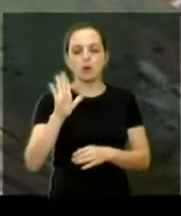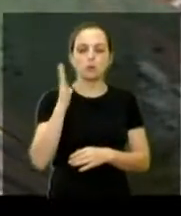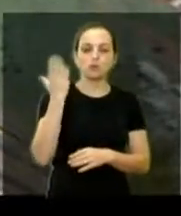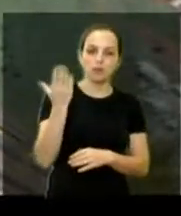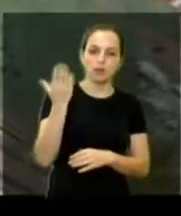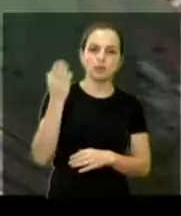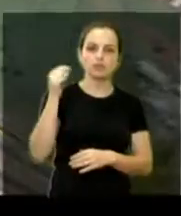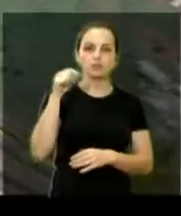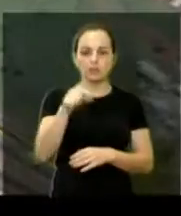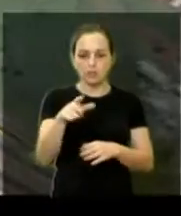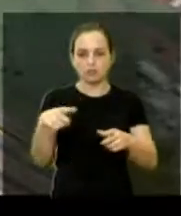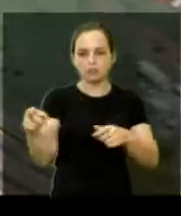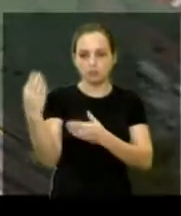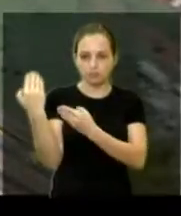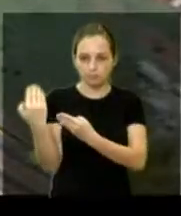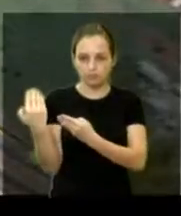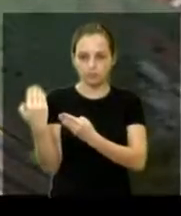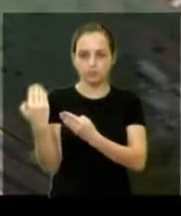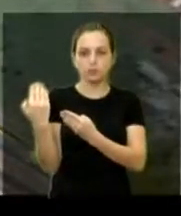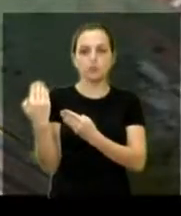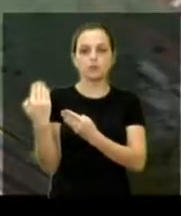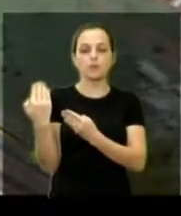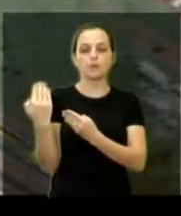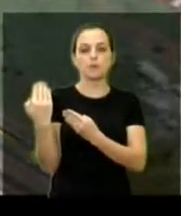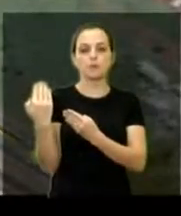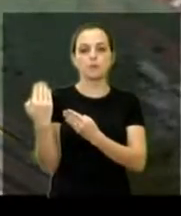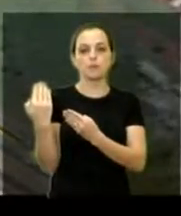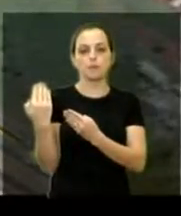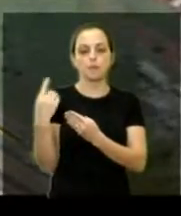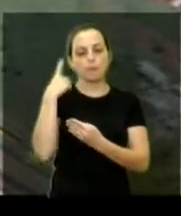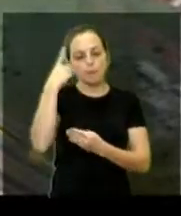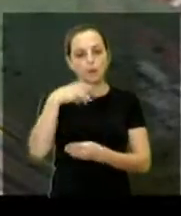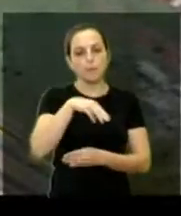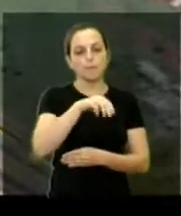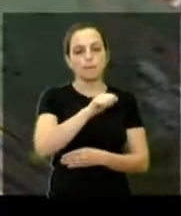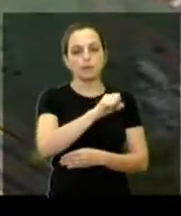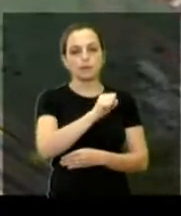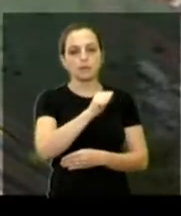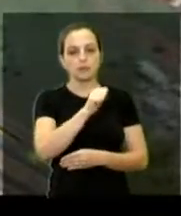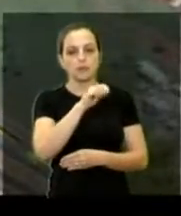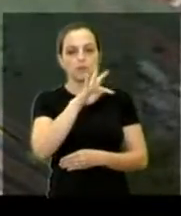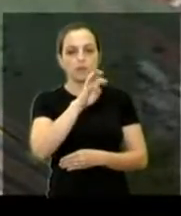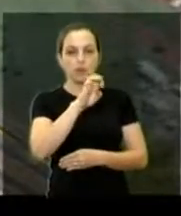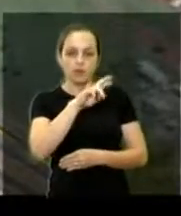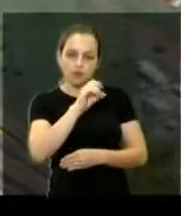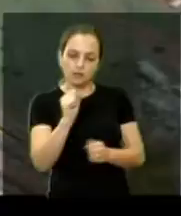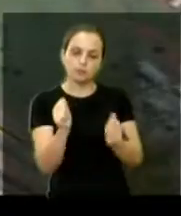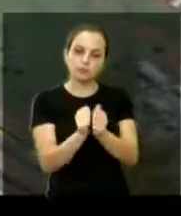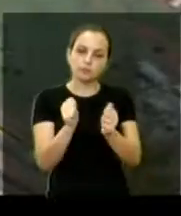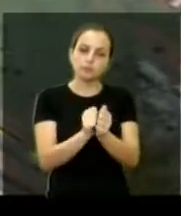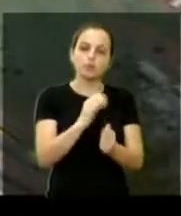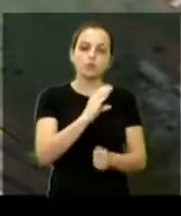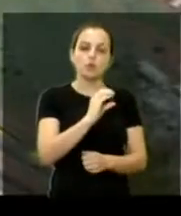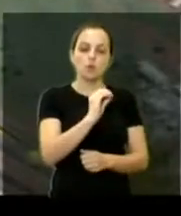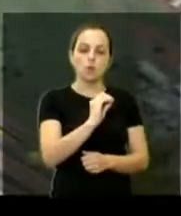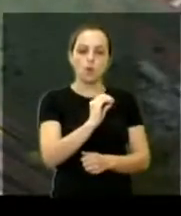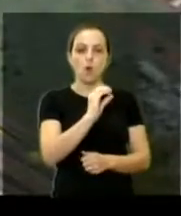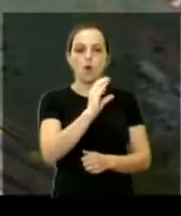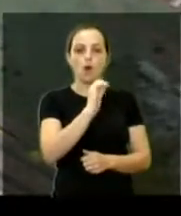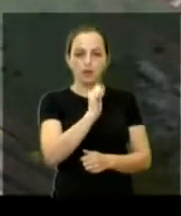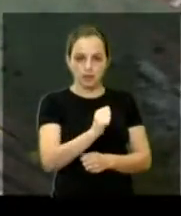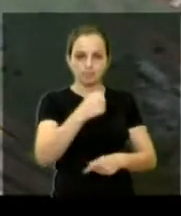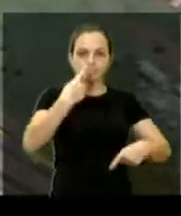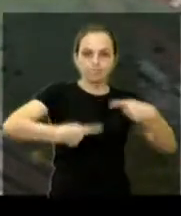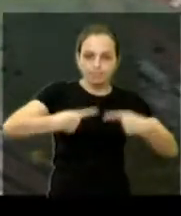nesse trevo. e o deputado Massafera, junto com o DR e com o Coca Ferraz, nós estamos aí